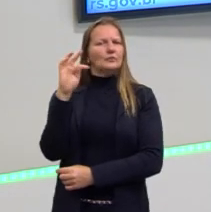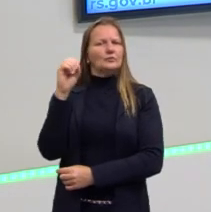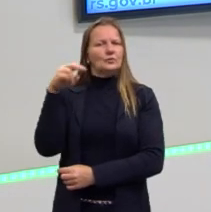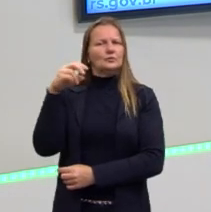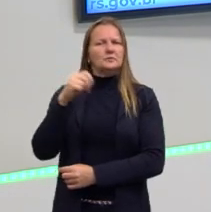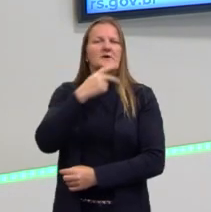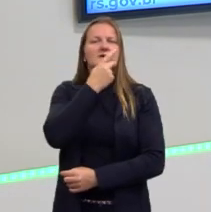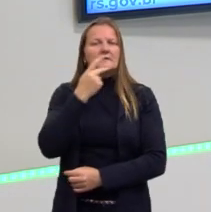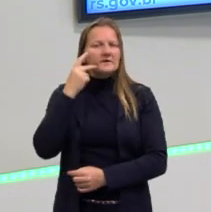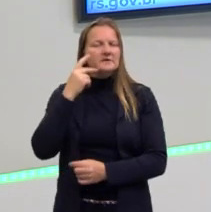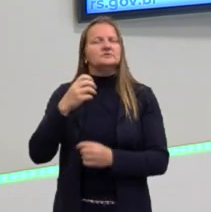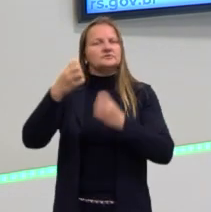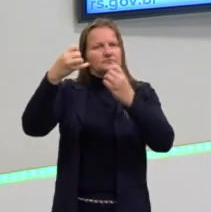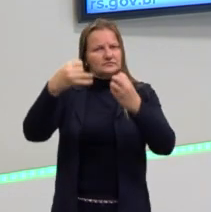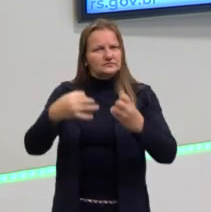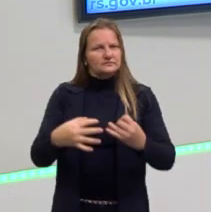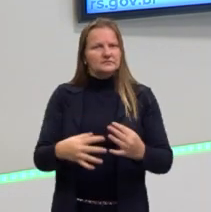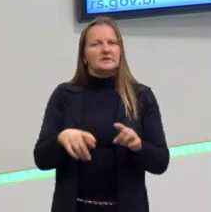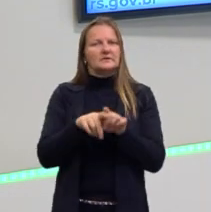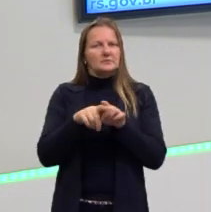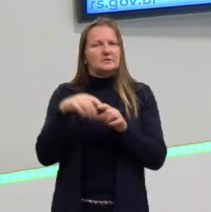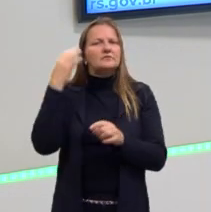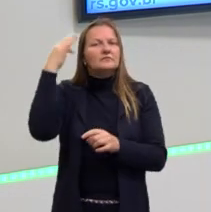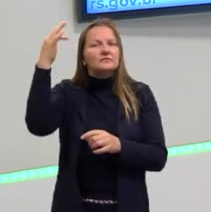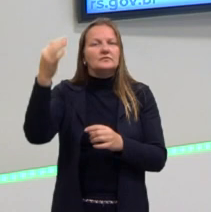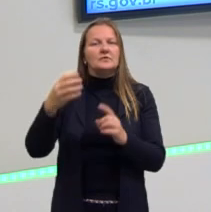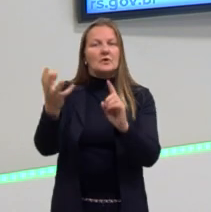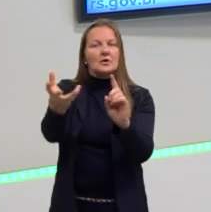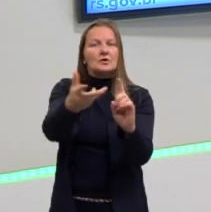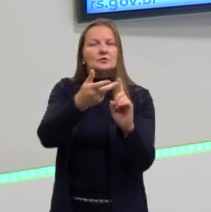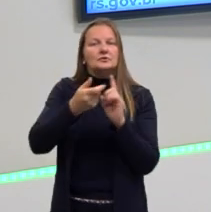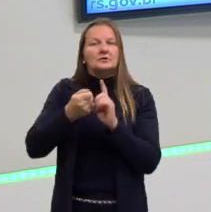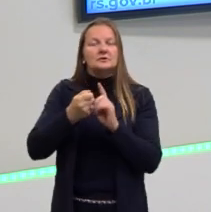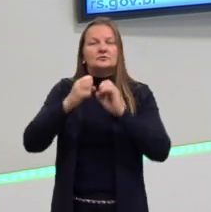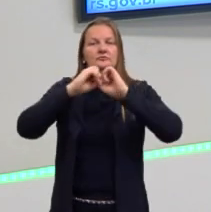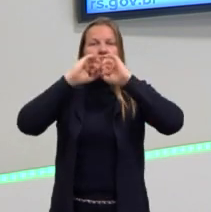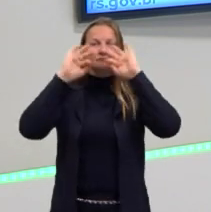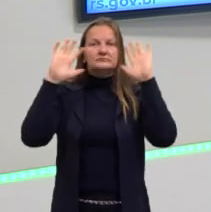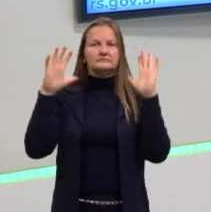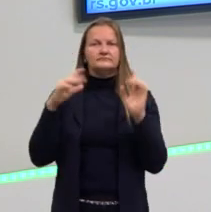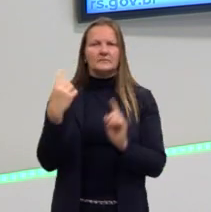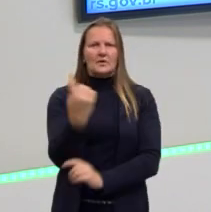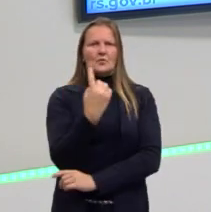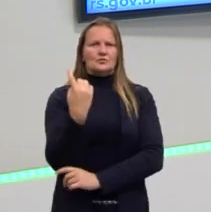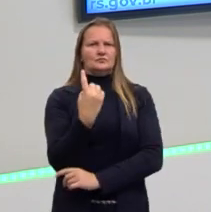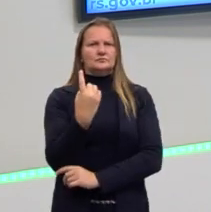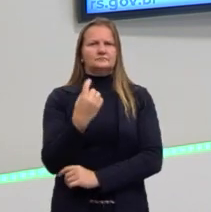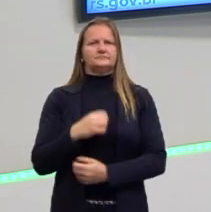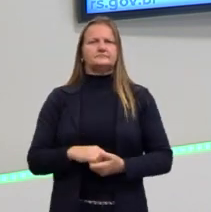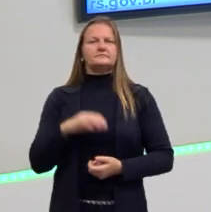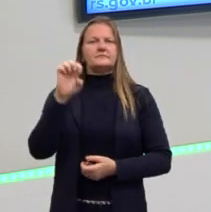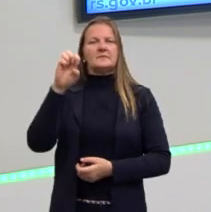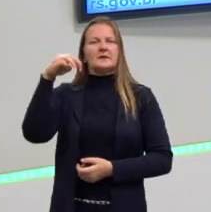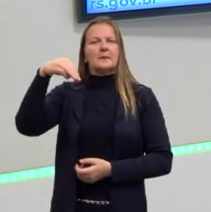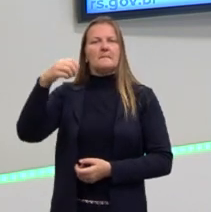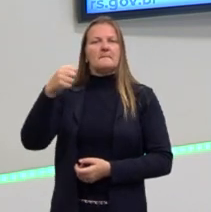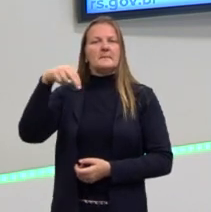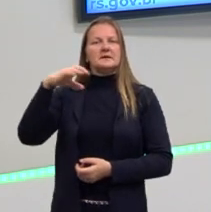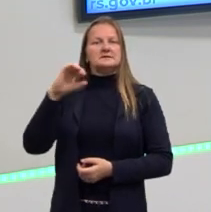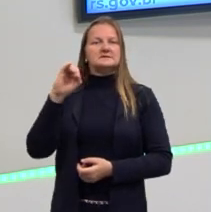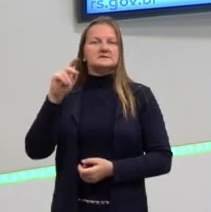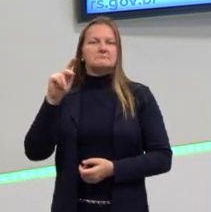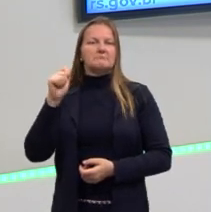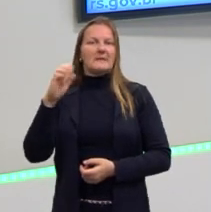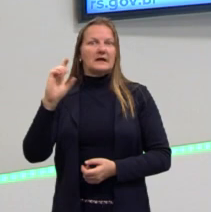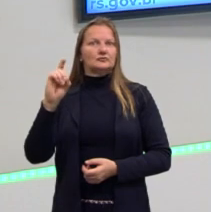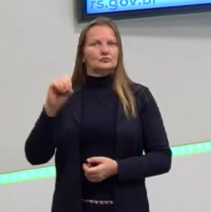Kant vai bater muito nisso lá na dialética do esclarecimento. Um sujeito que se coordene por conta